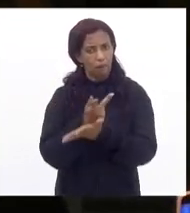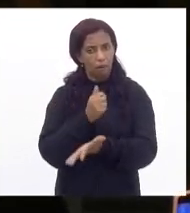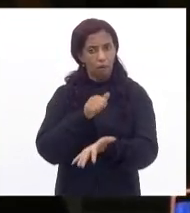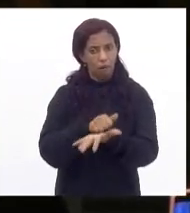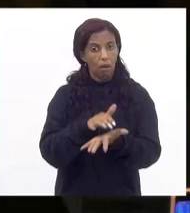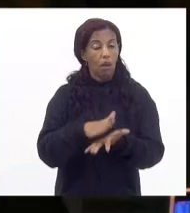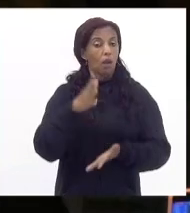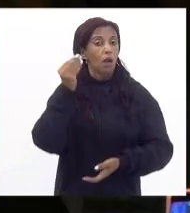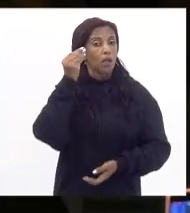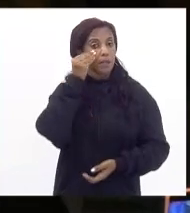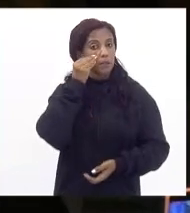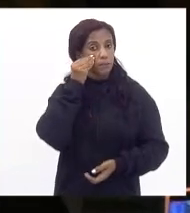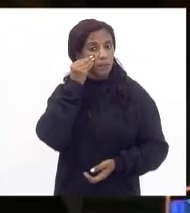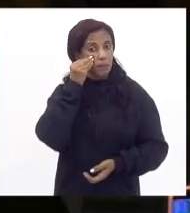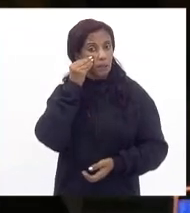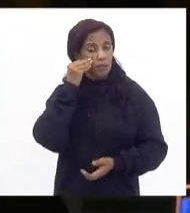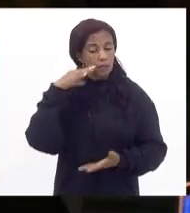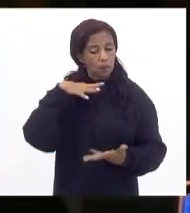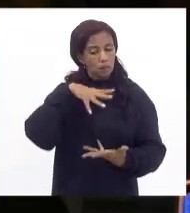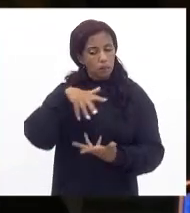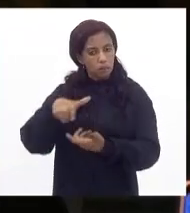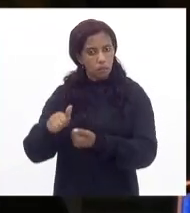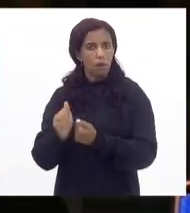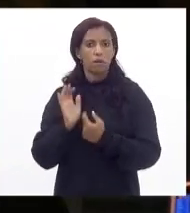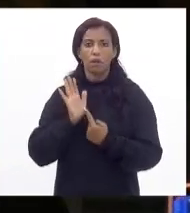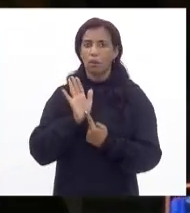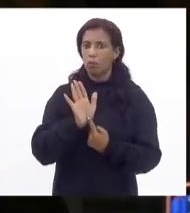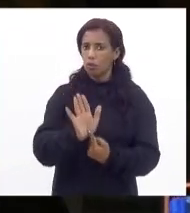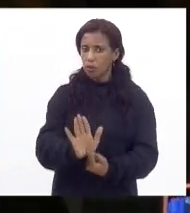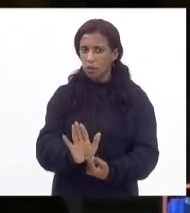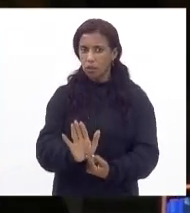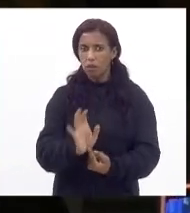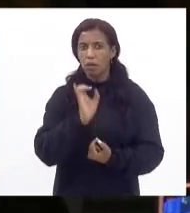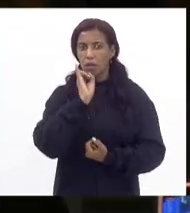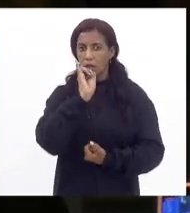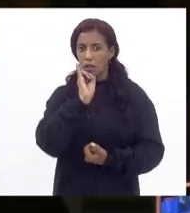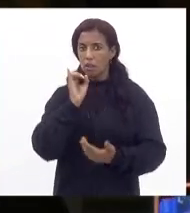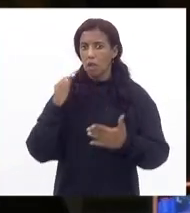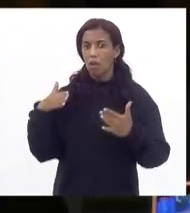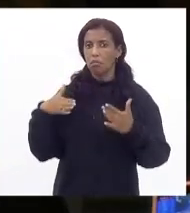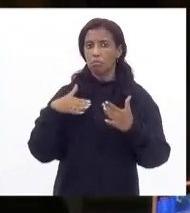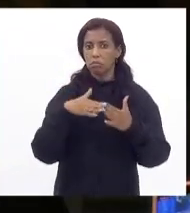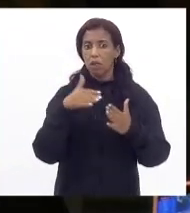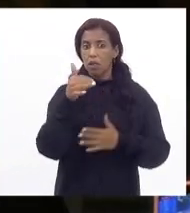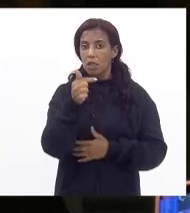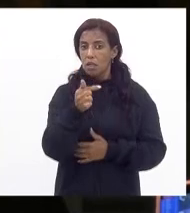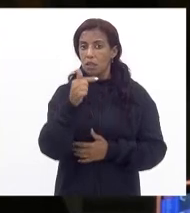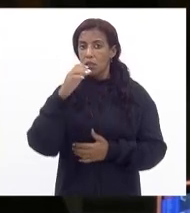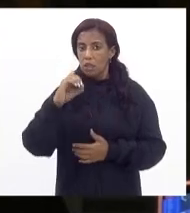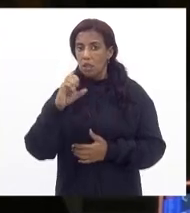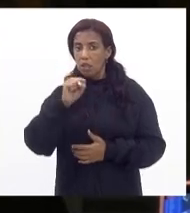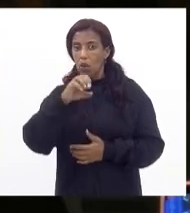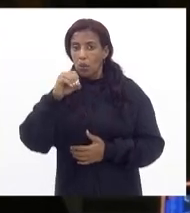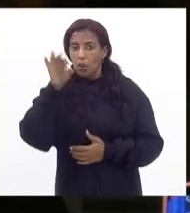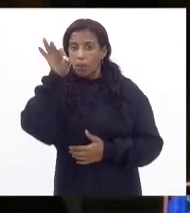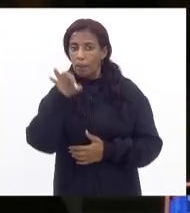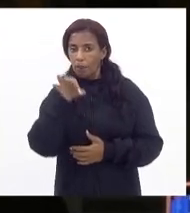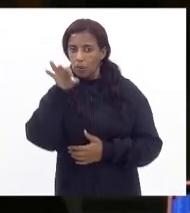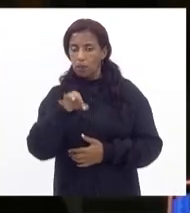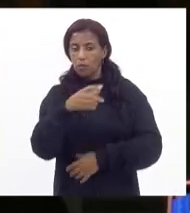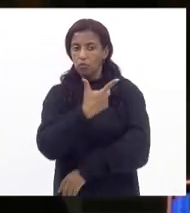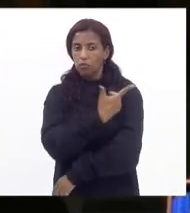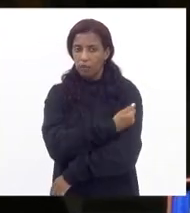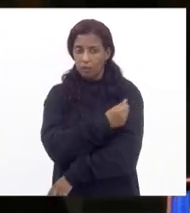experiências internacionais estão mostrando que sem alcançar 70 80% de